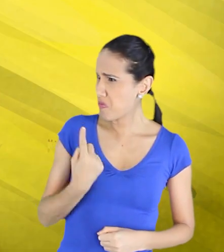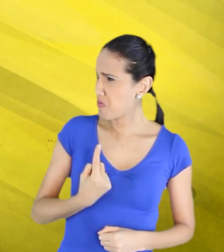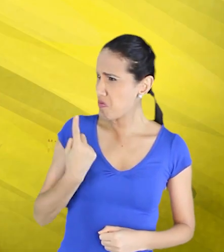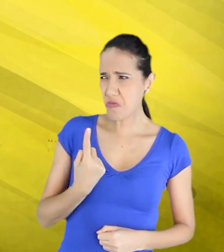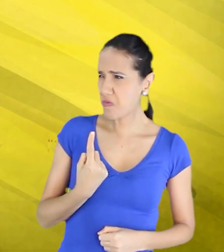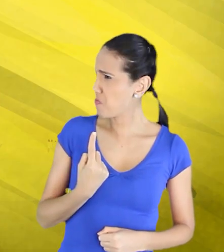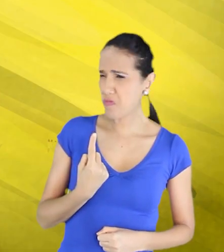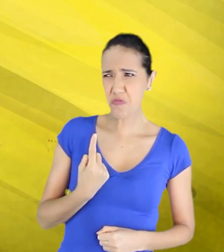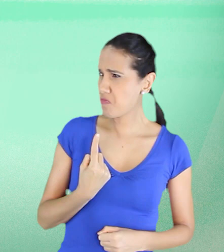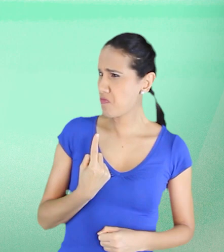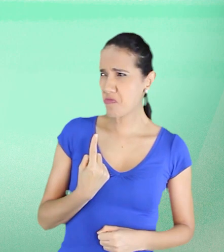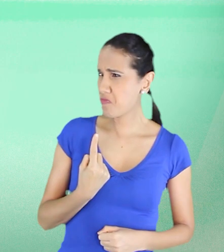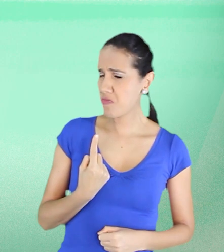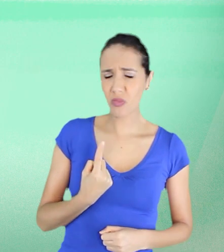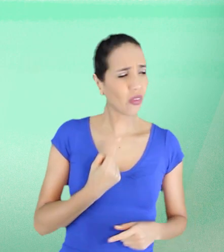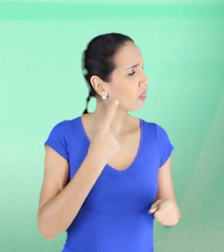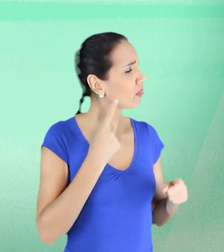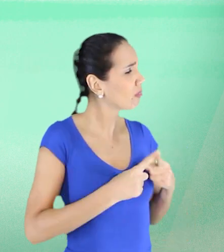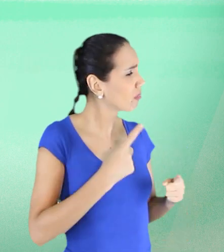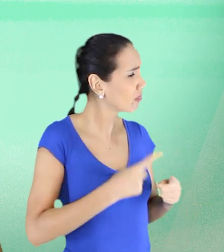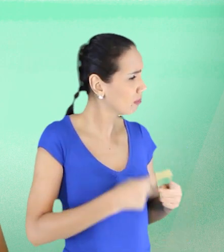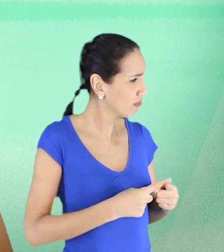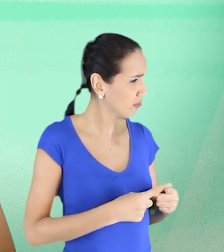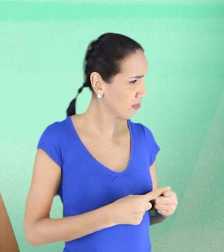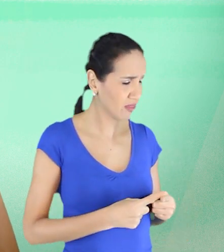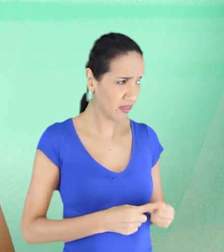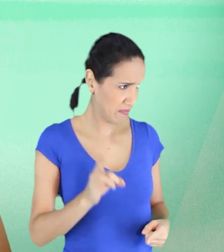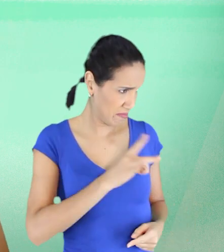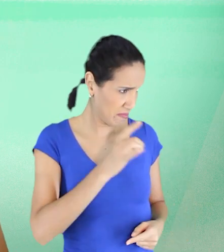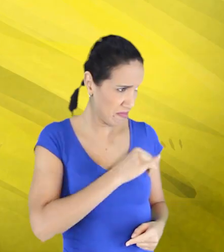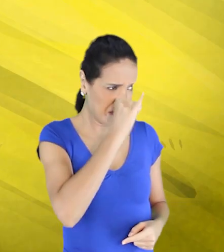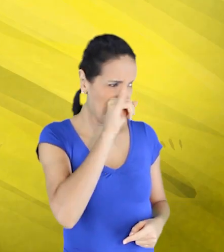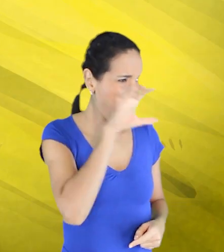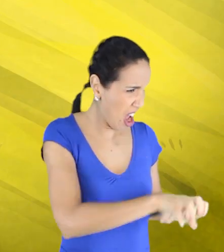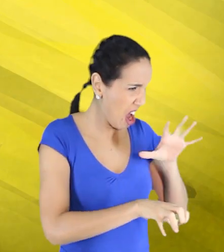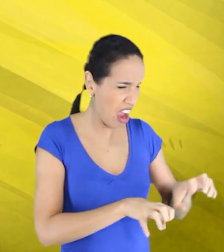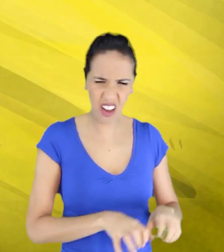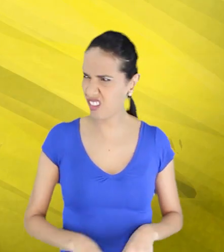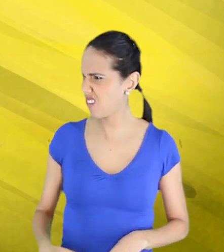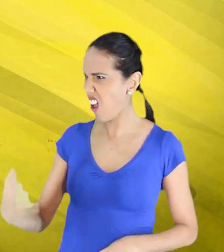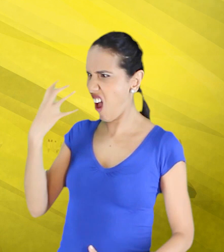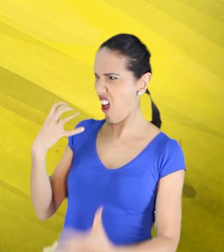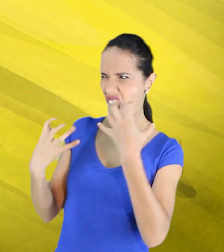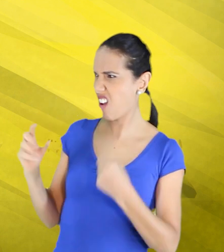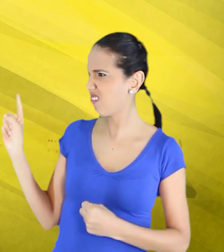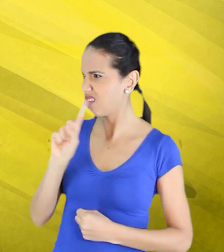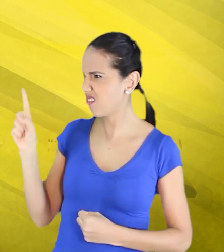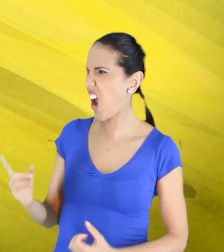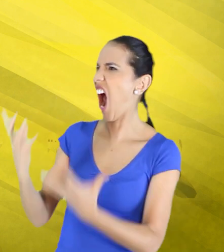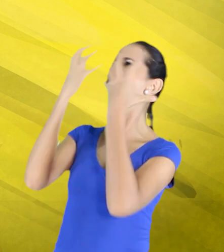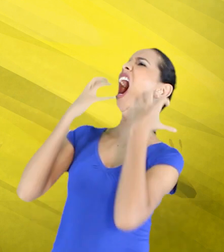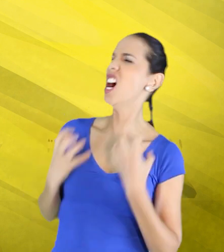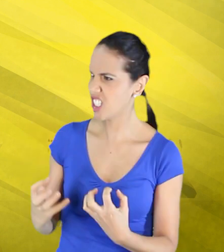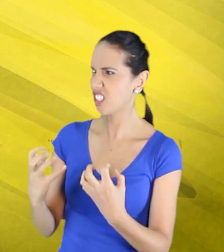não fico sozinha! Por quê? Tem medo que o leitão venha ali morder? Morder não é nada! Ele é capaz de